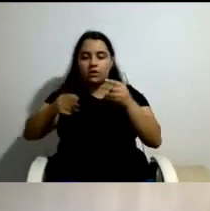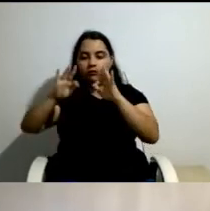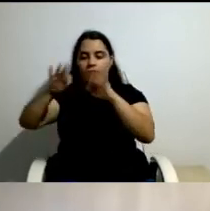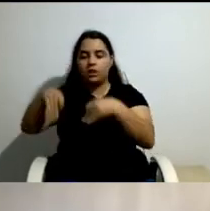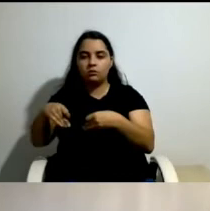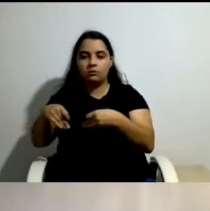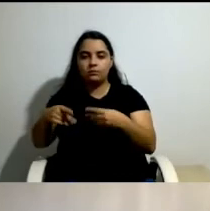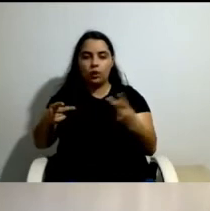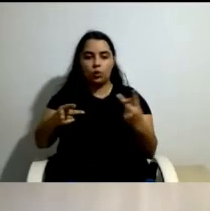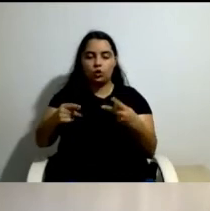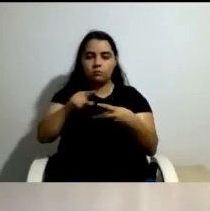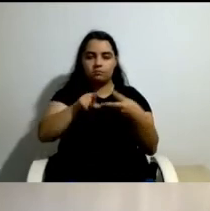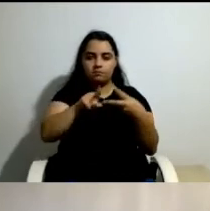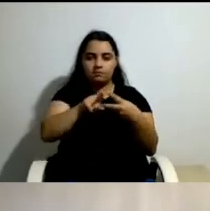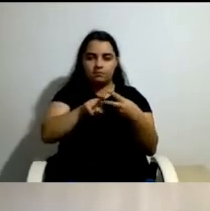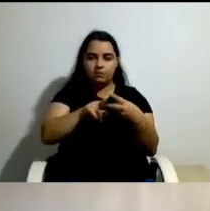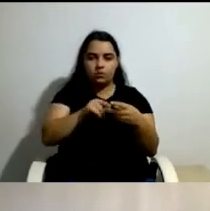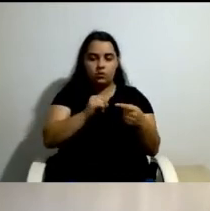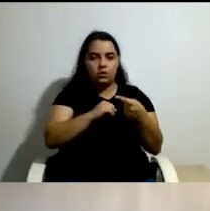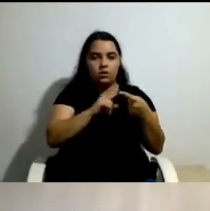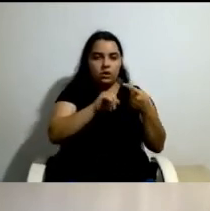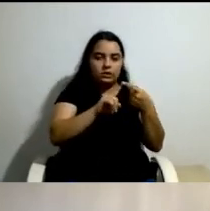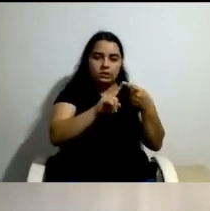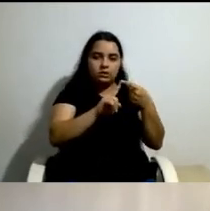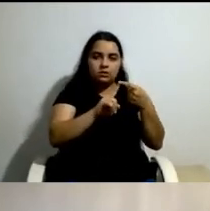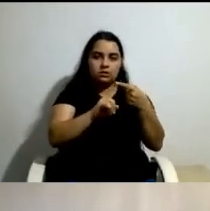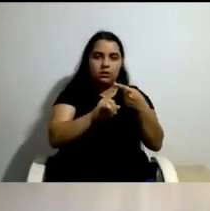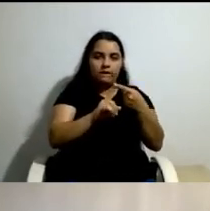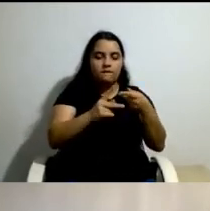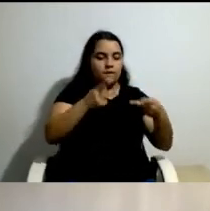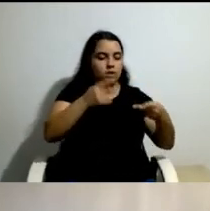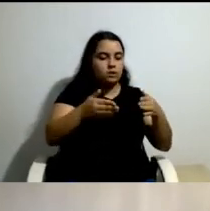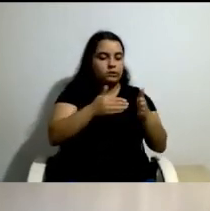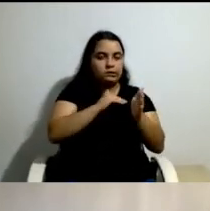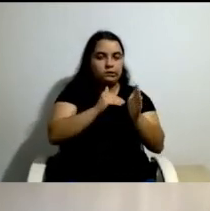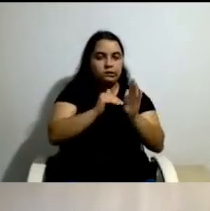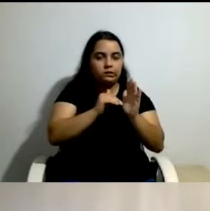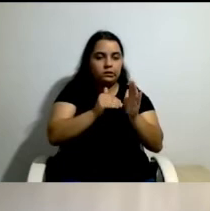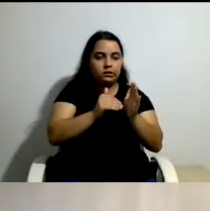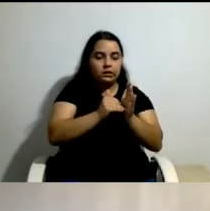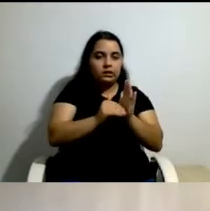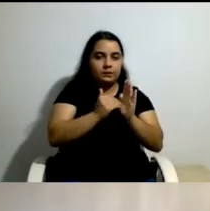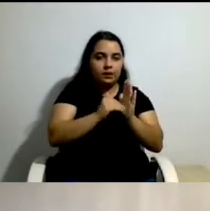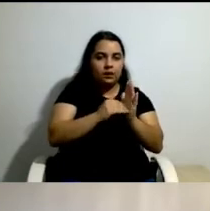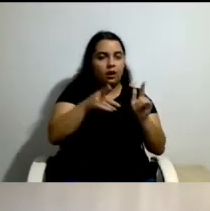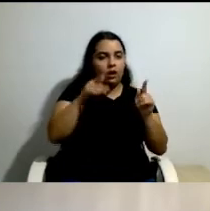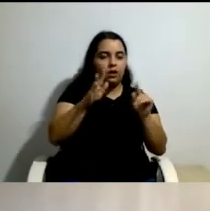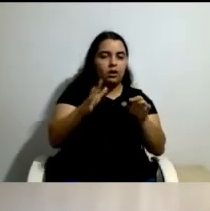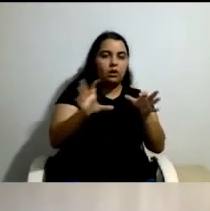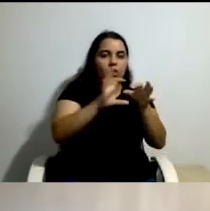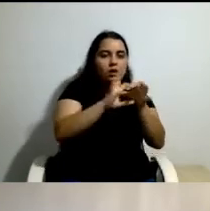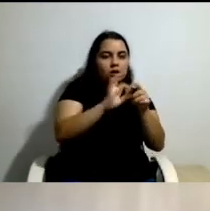O momento de avaliação intermédia incidiu sobre aspectos de concepção,